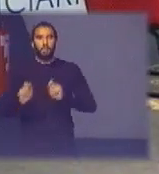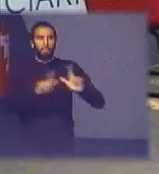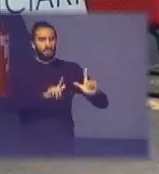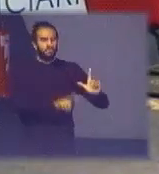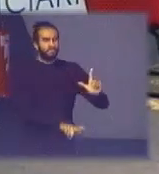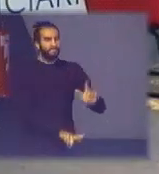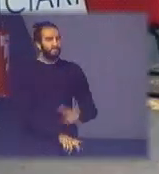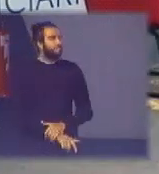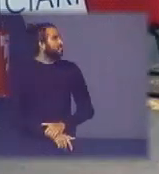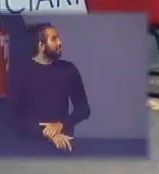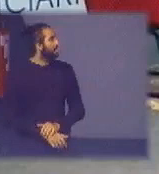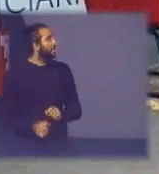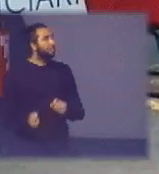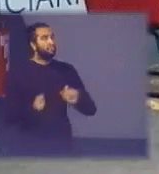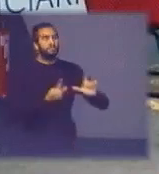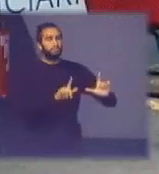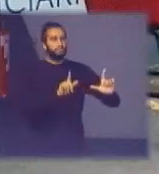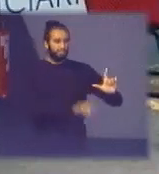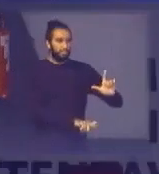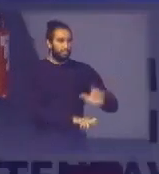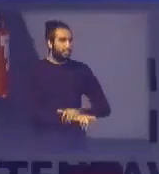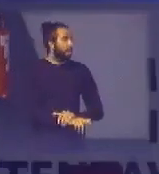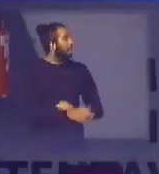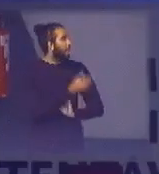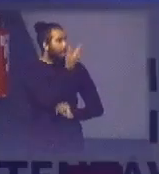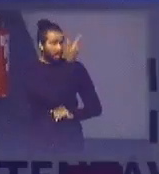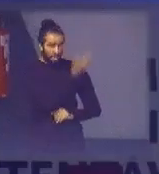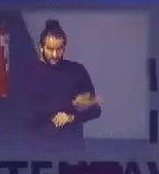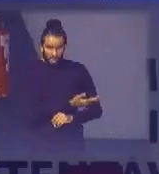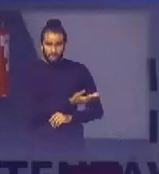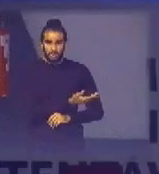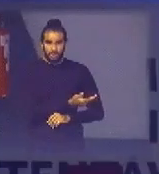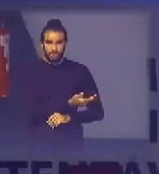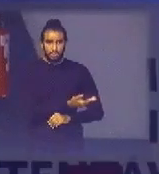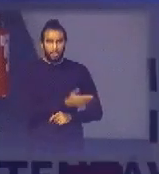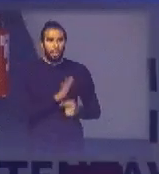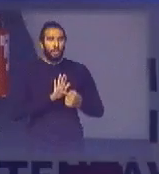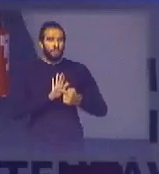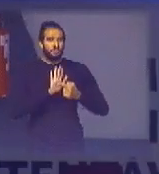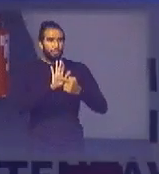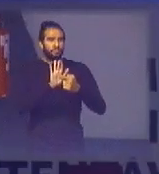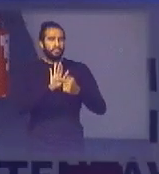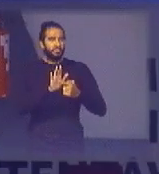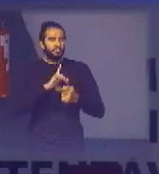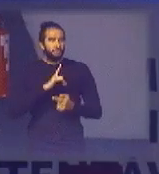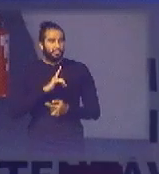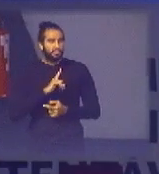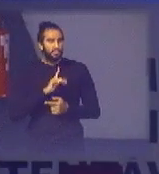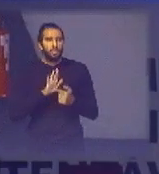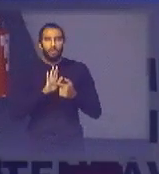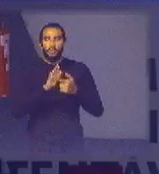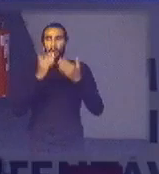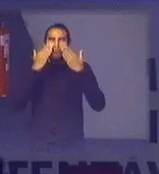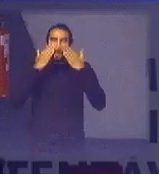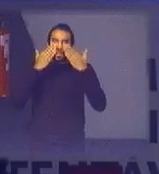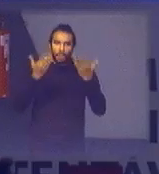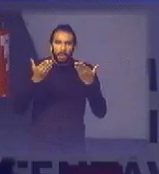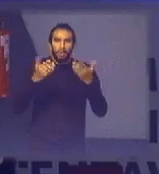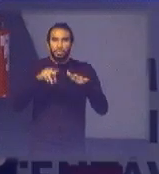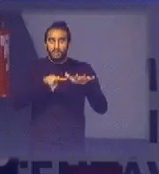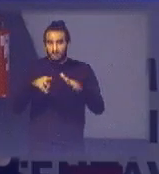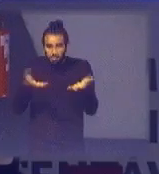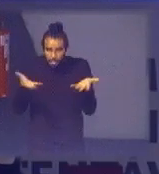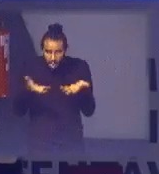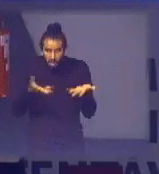mais um esse aqui é uma divulgação que é feita ela foi apresentada inclusive nessa semana na segunda-feira a gente